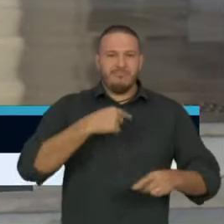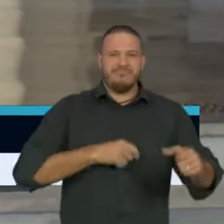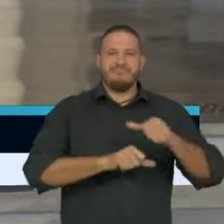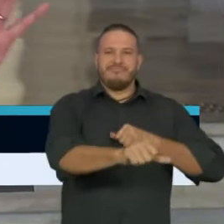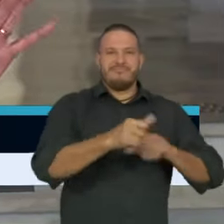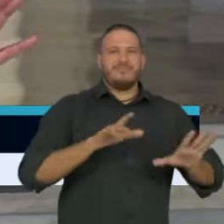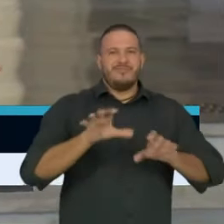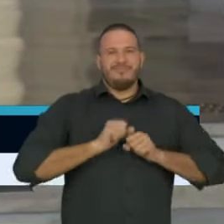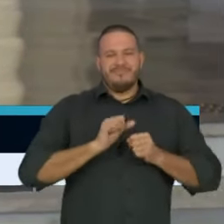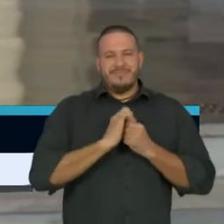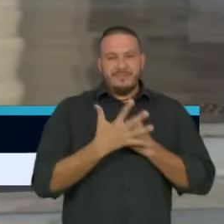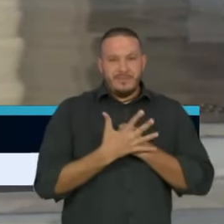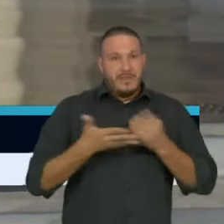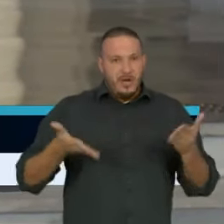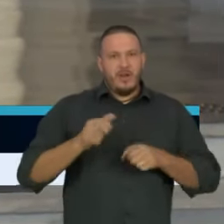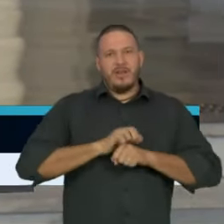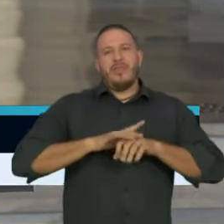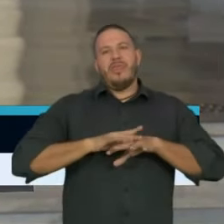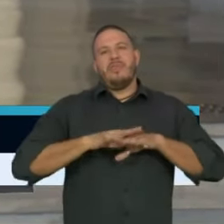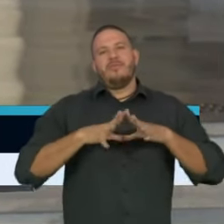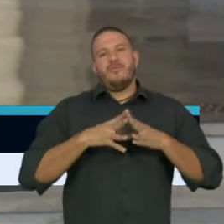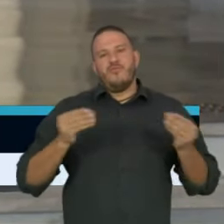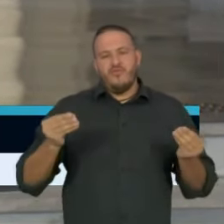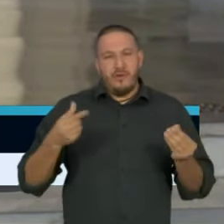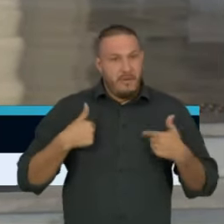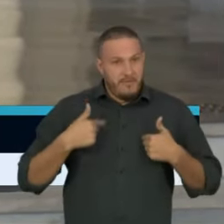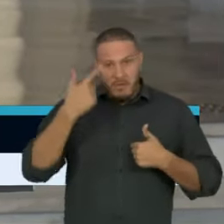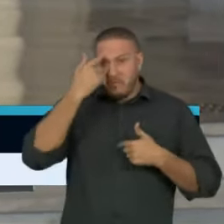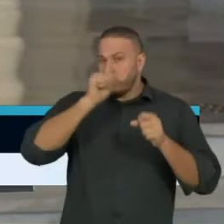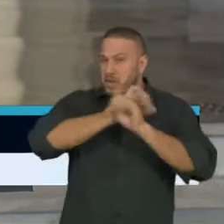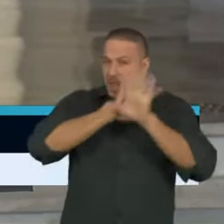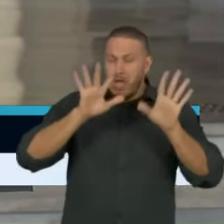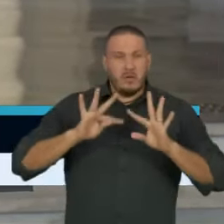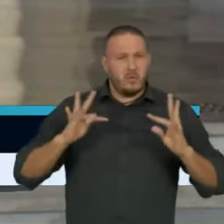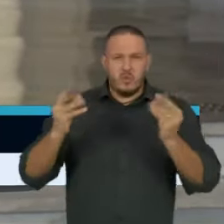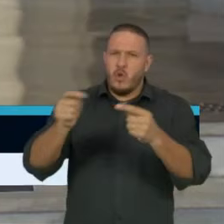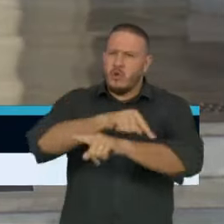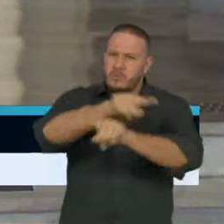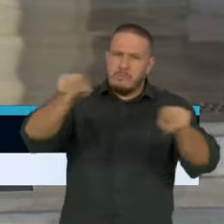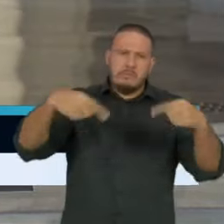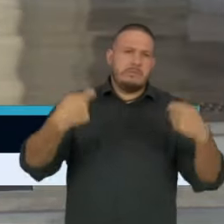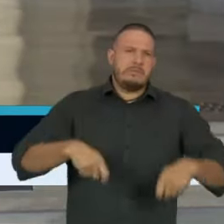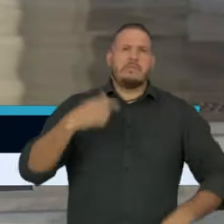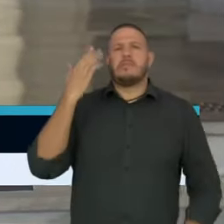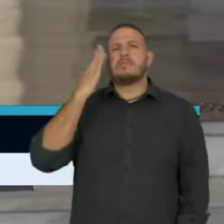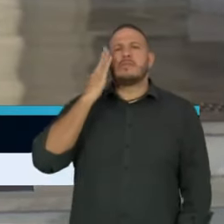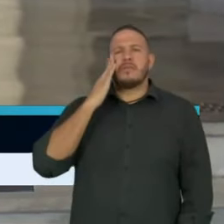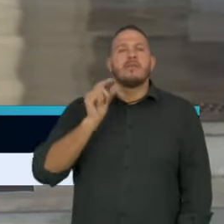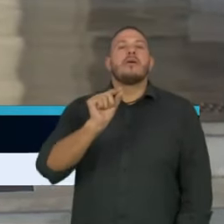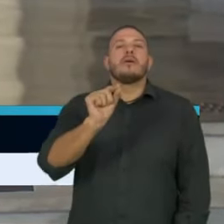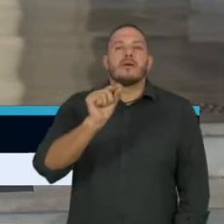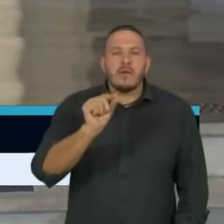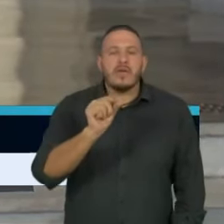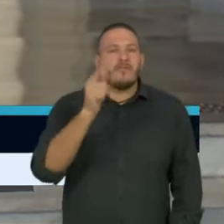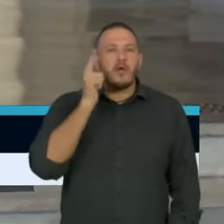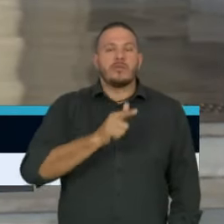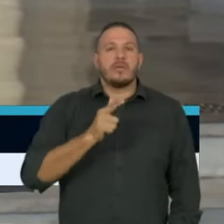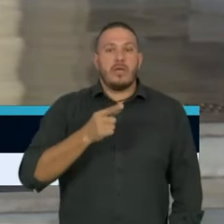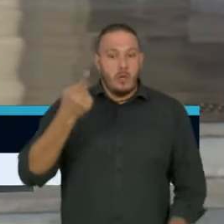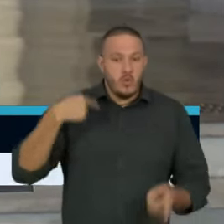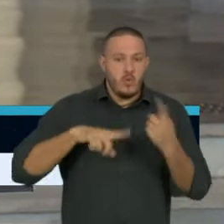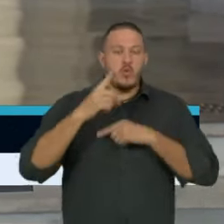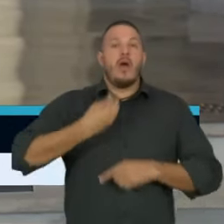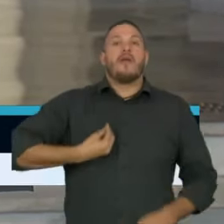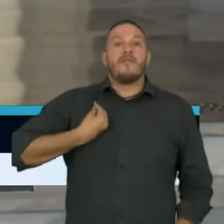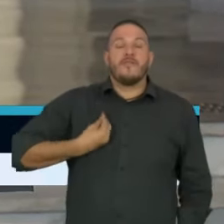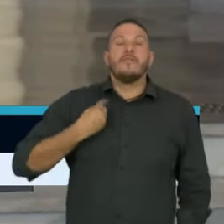ficou claríssimo para mim, que eu acho que todos devem entender. quem vai sair vivo são